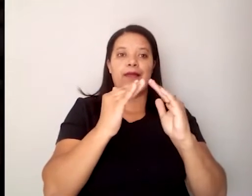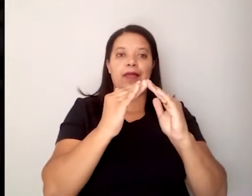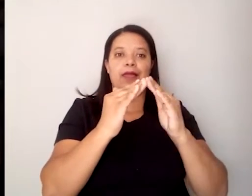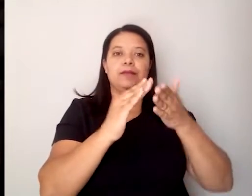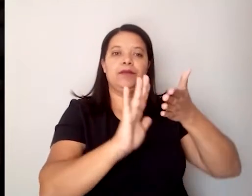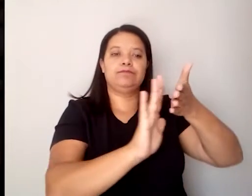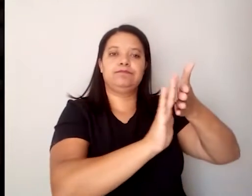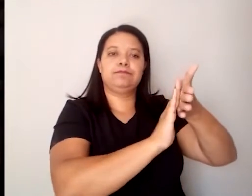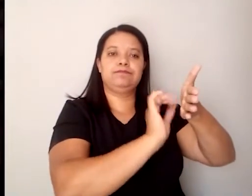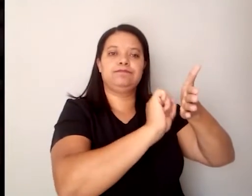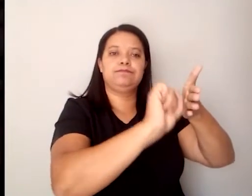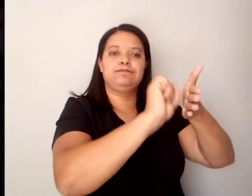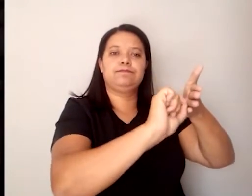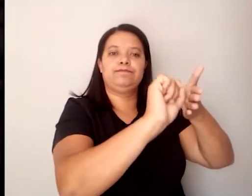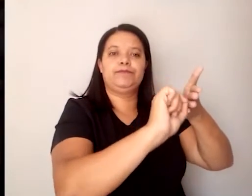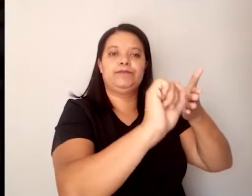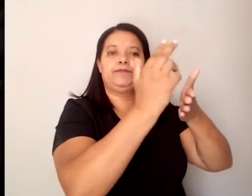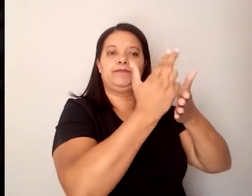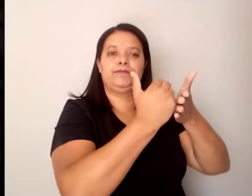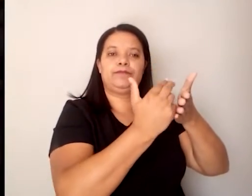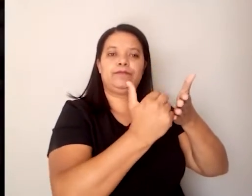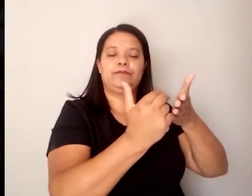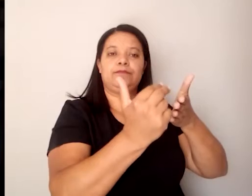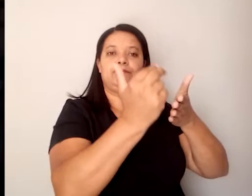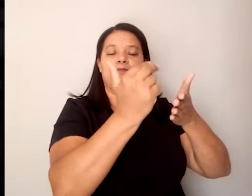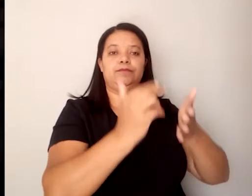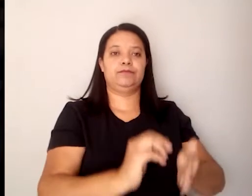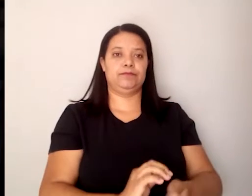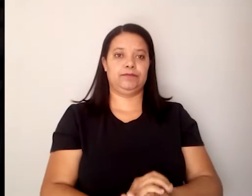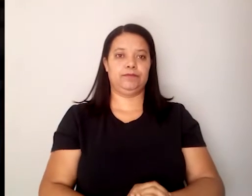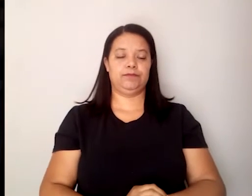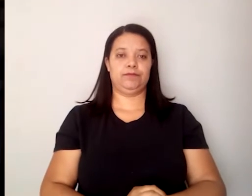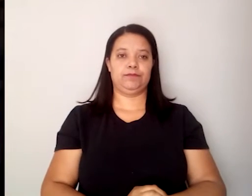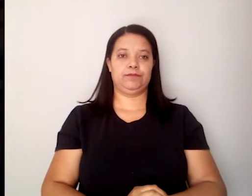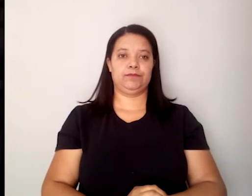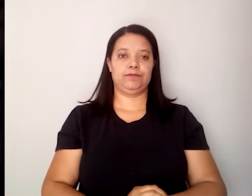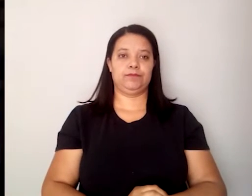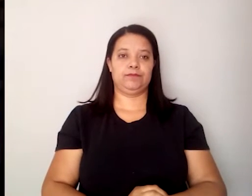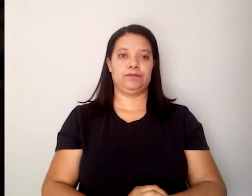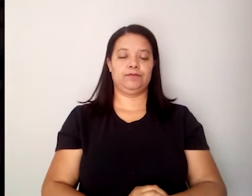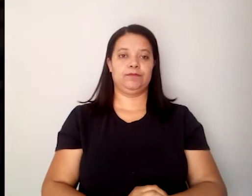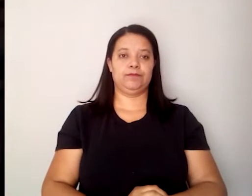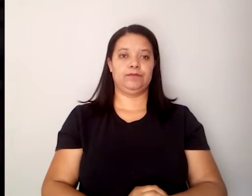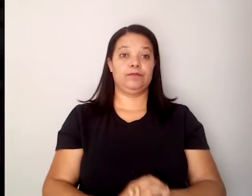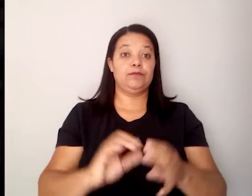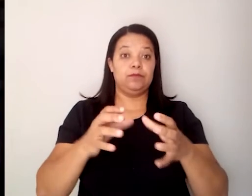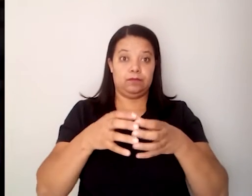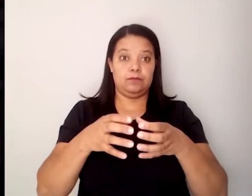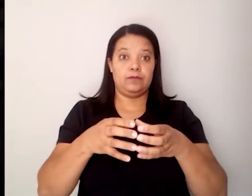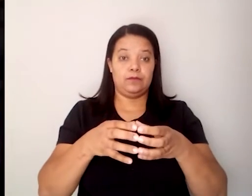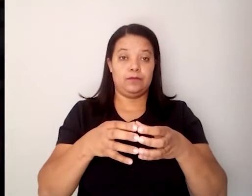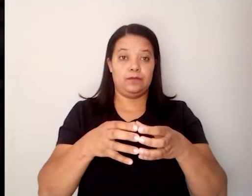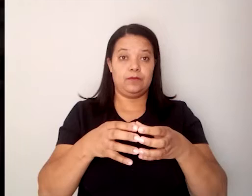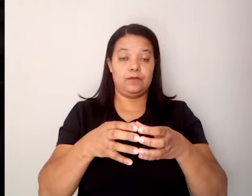inscritas no Vale do Peruassu, quer dizer, ou no caso do Chacriabá, mas se for pensar no